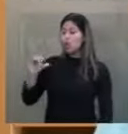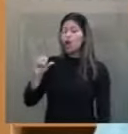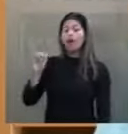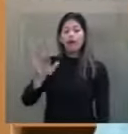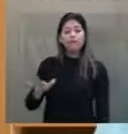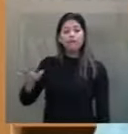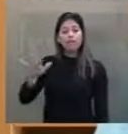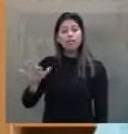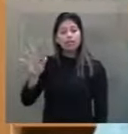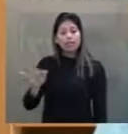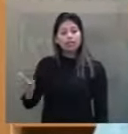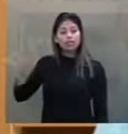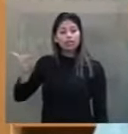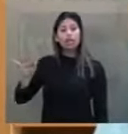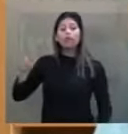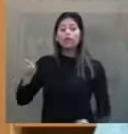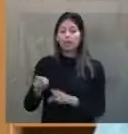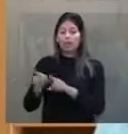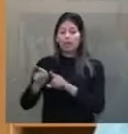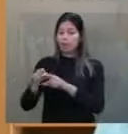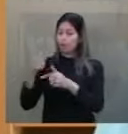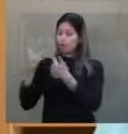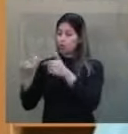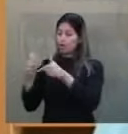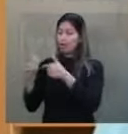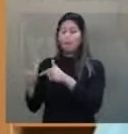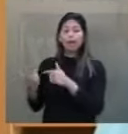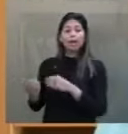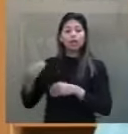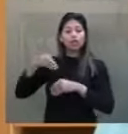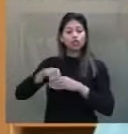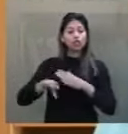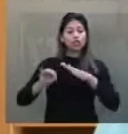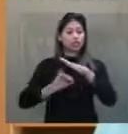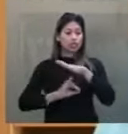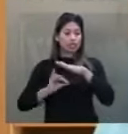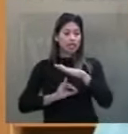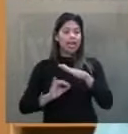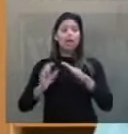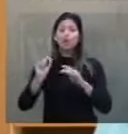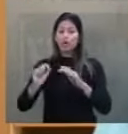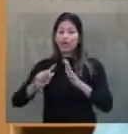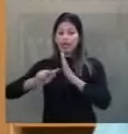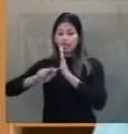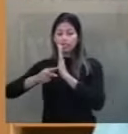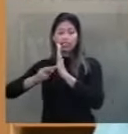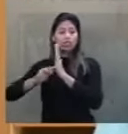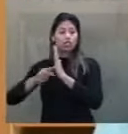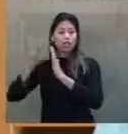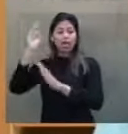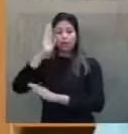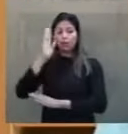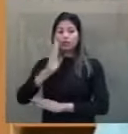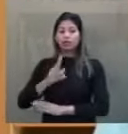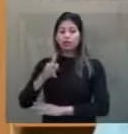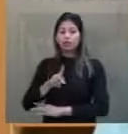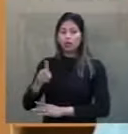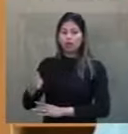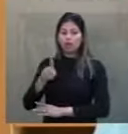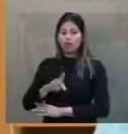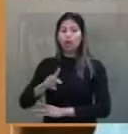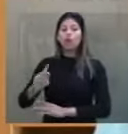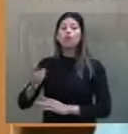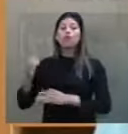Trabalhadores em Estabelecimento de Ensino. Sindicato Nacional dos Docentes das